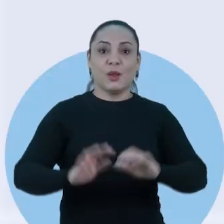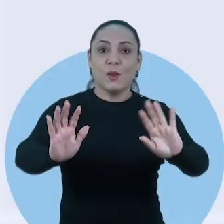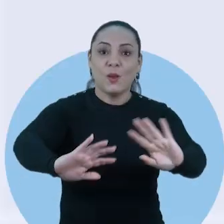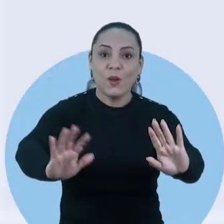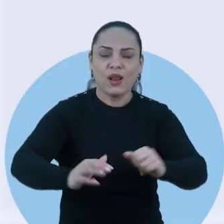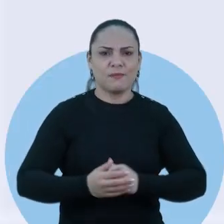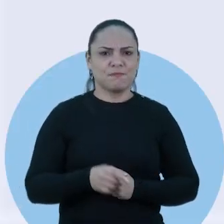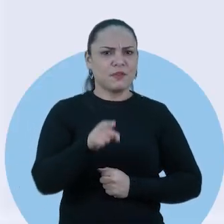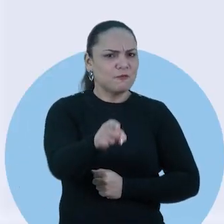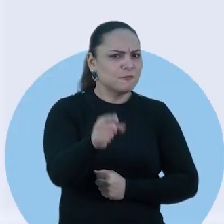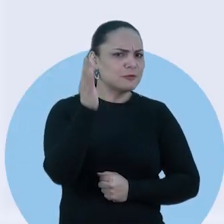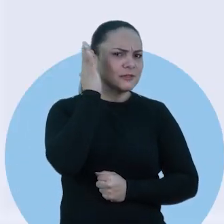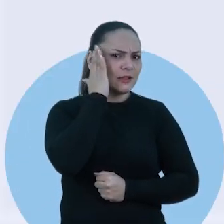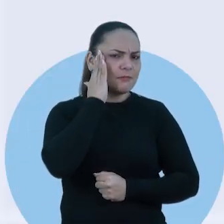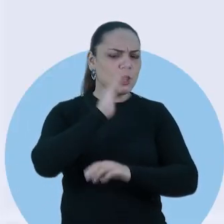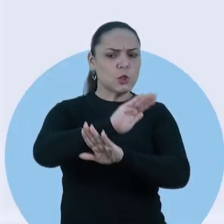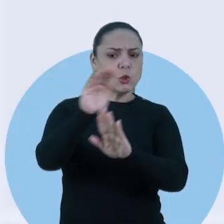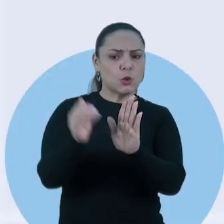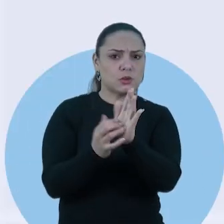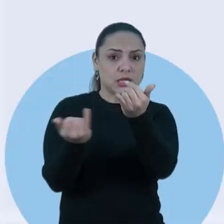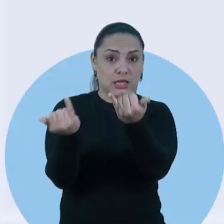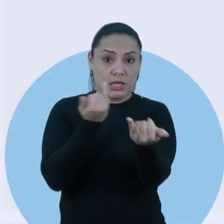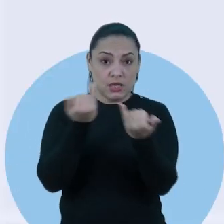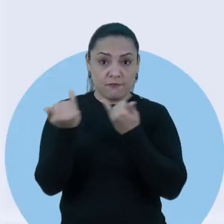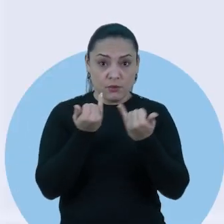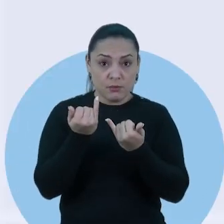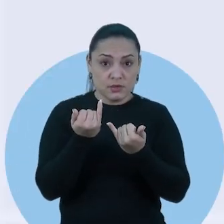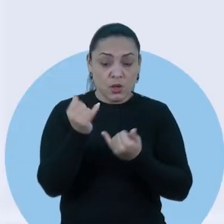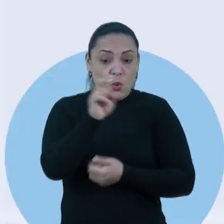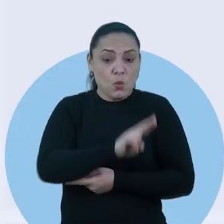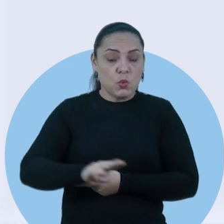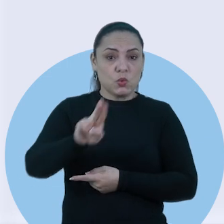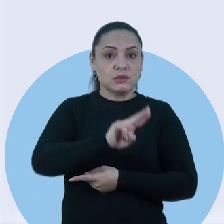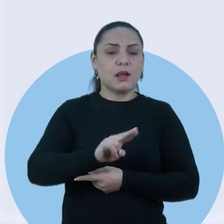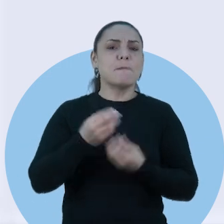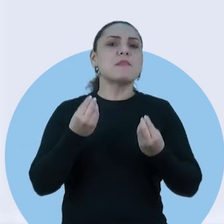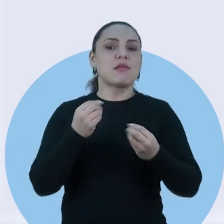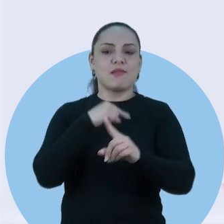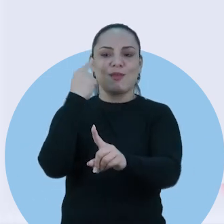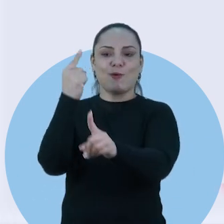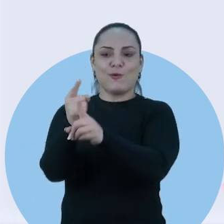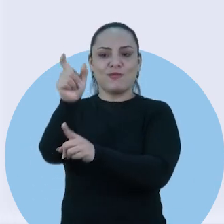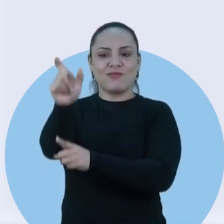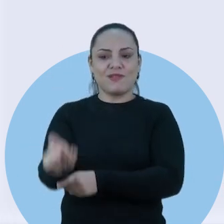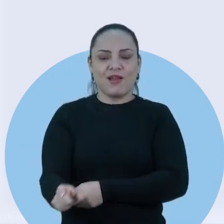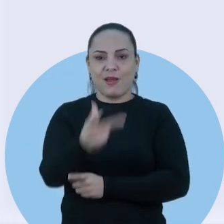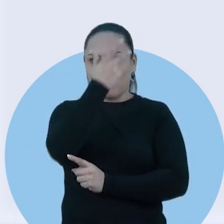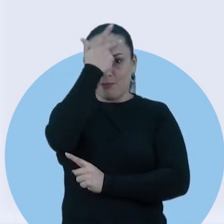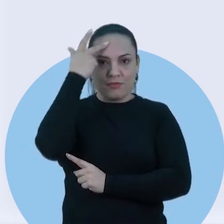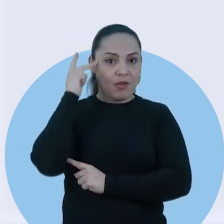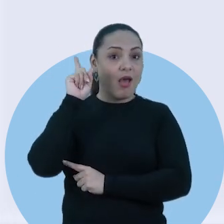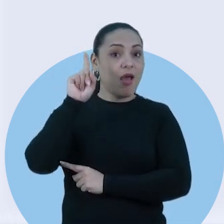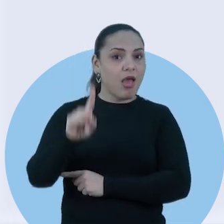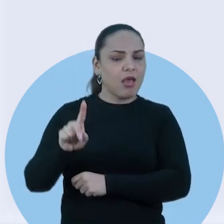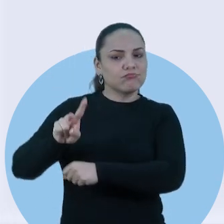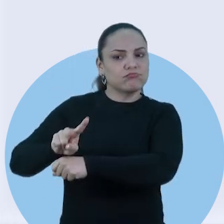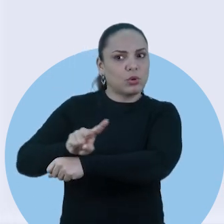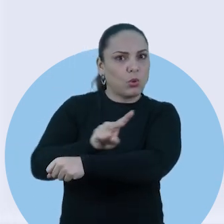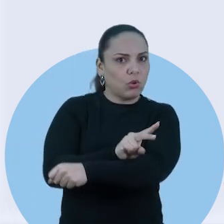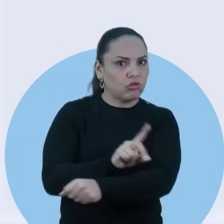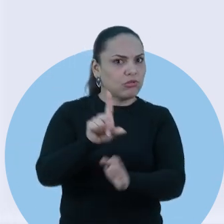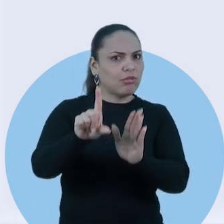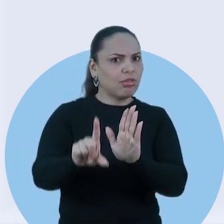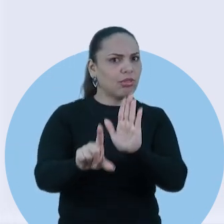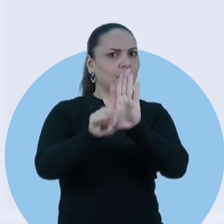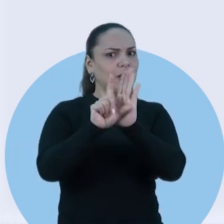Olá, você sabia que todas as informações utilizadas para a identificação de uma pessoa são consideradas dados